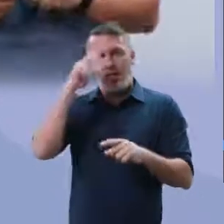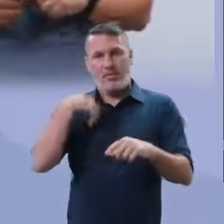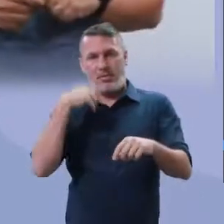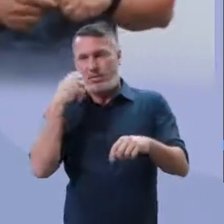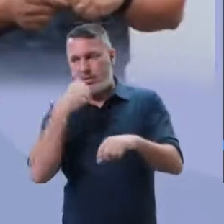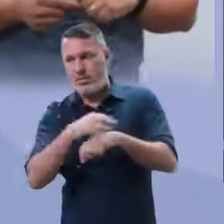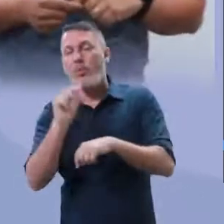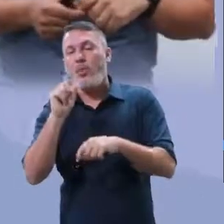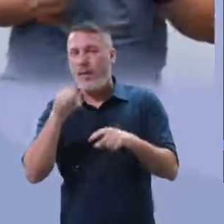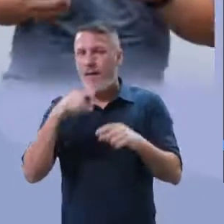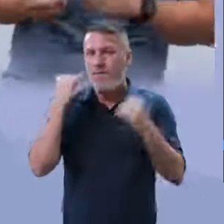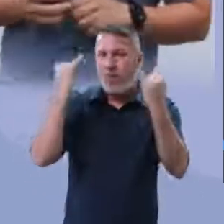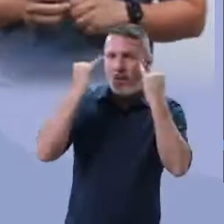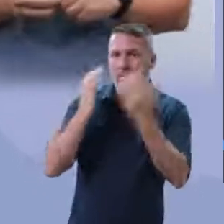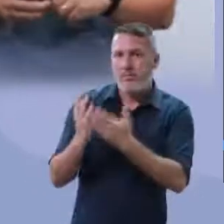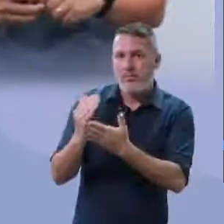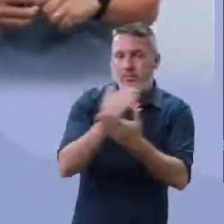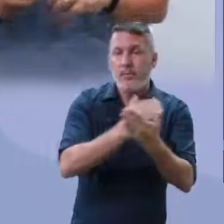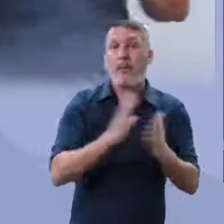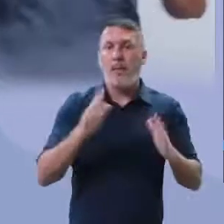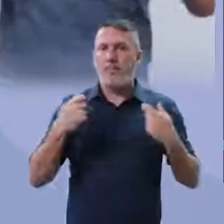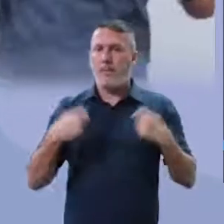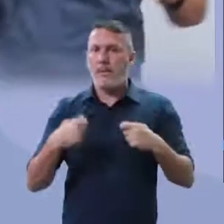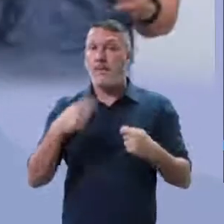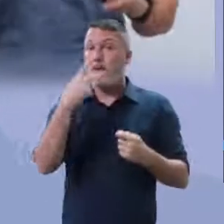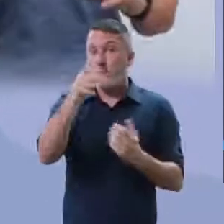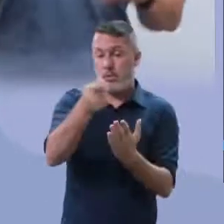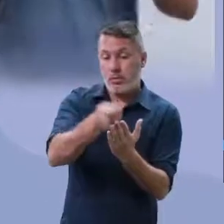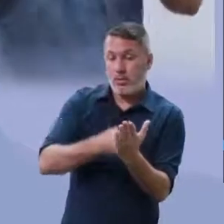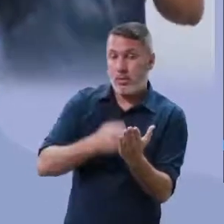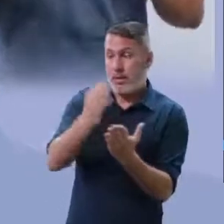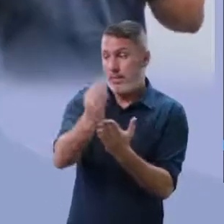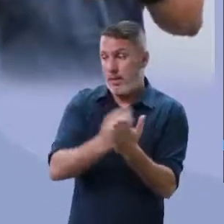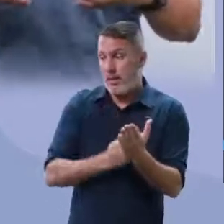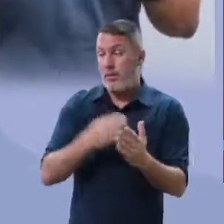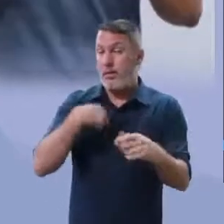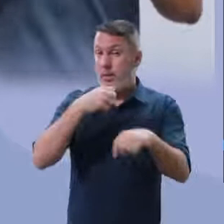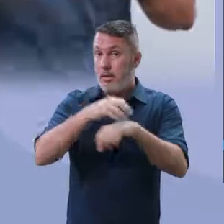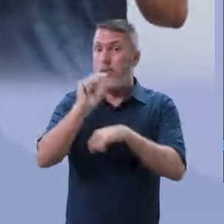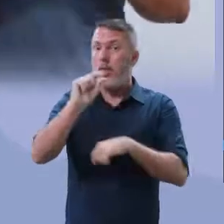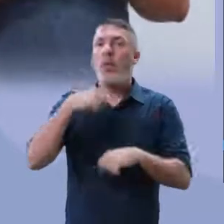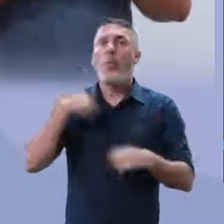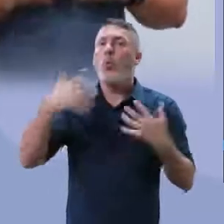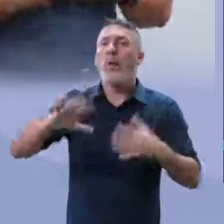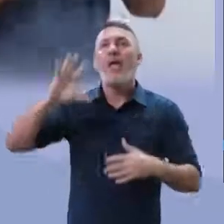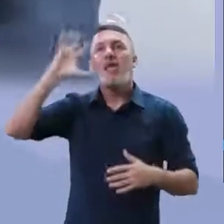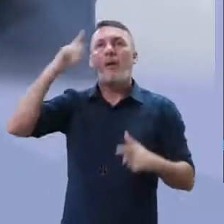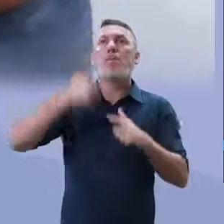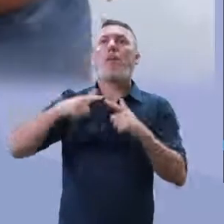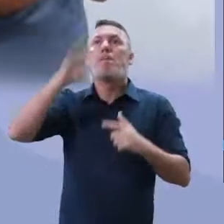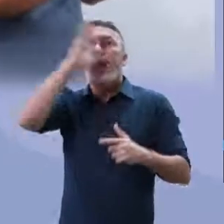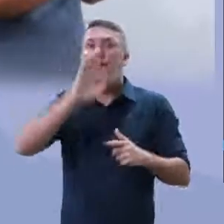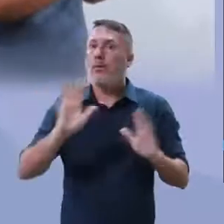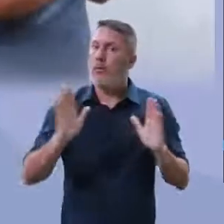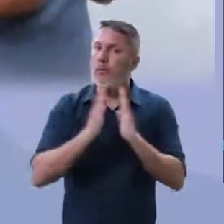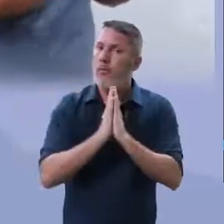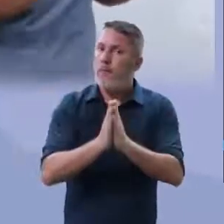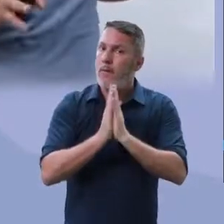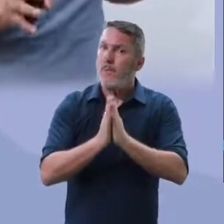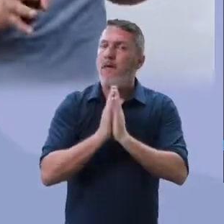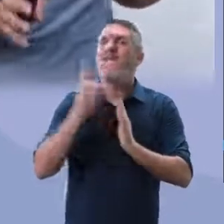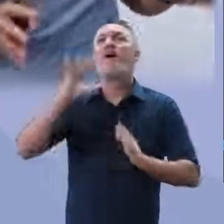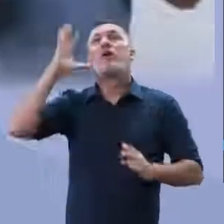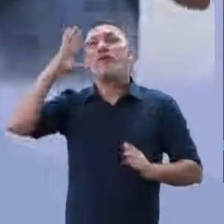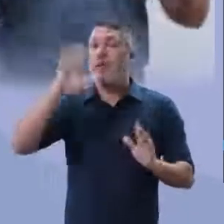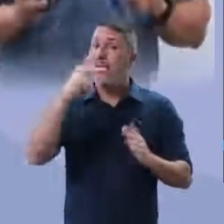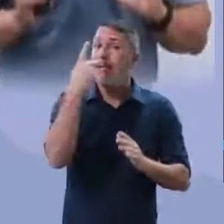Nós falamos o seguinte aspecto. começou a faltar as informações. Então, eu preciso na sua redação, gente. Eu não estou querendo resolver o problema do Brasil, tá? Pelo